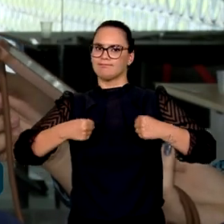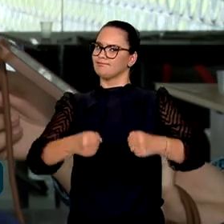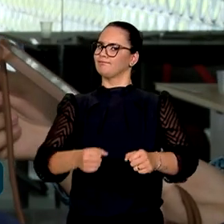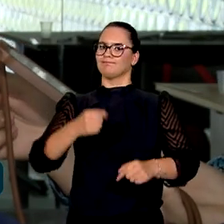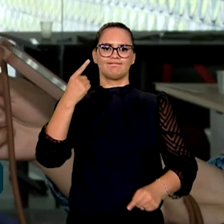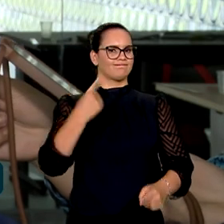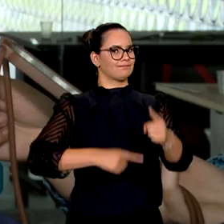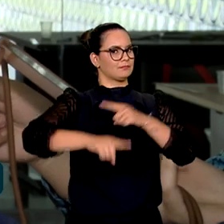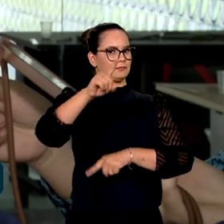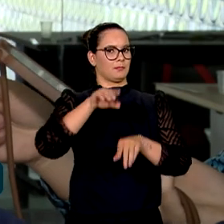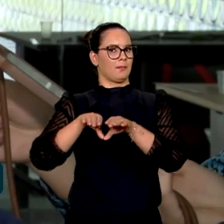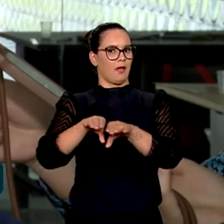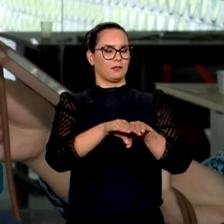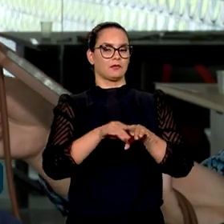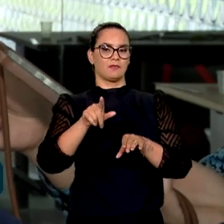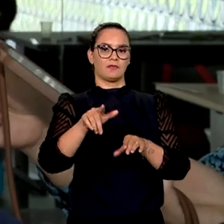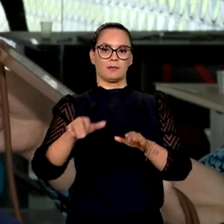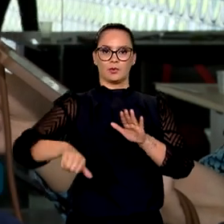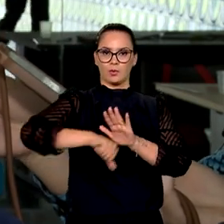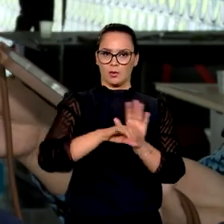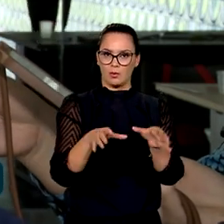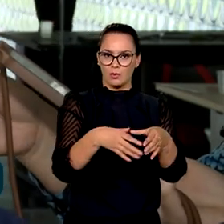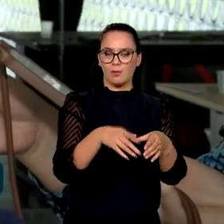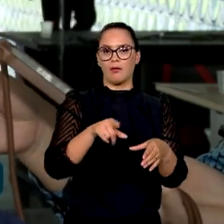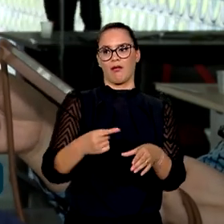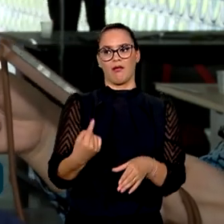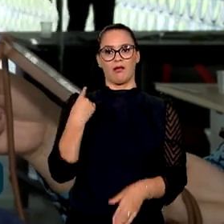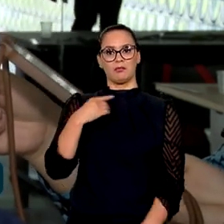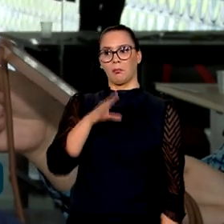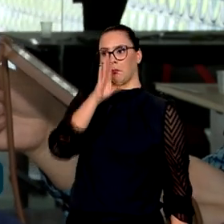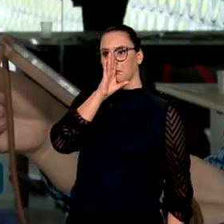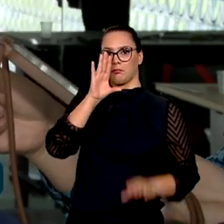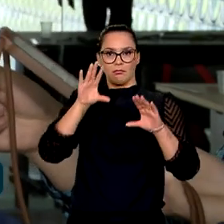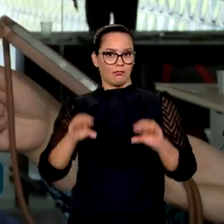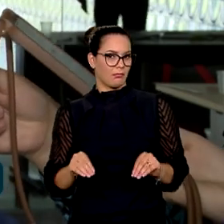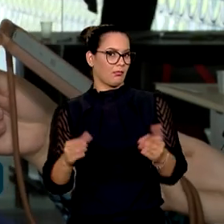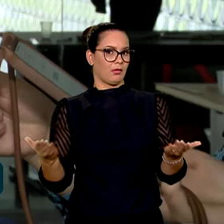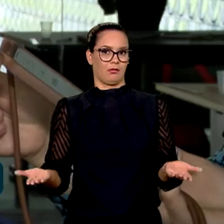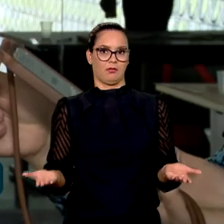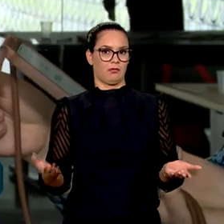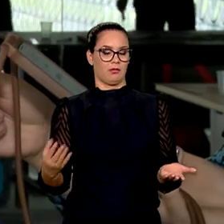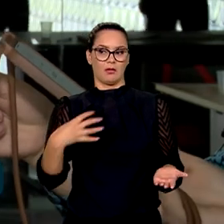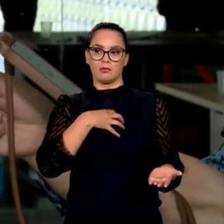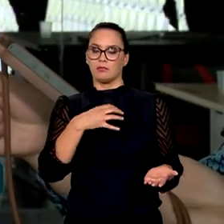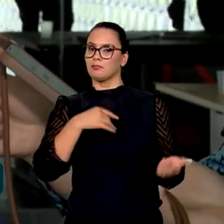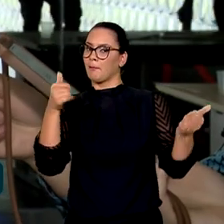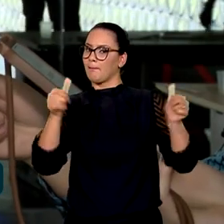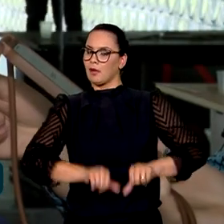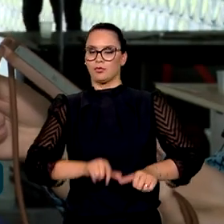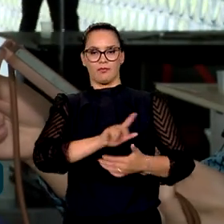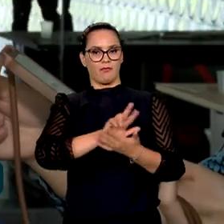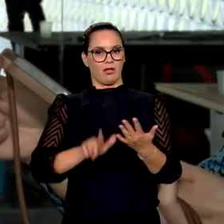mudança de um padrão de enfrentamento às organizações criminosas que era ineficiente, bélico e causava muitos danos